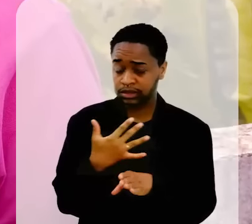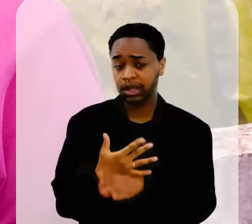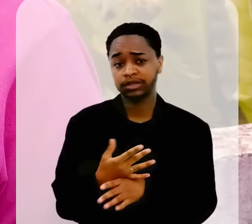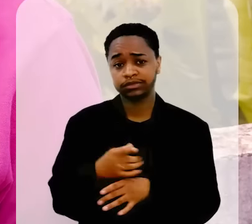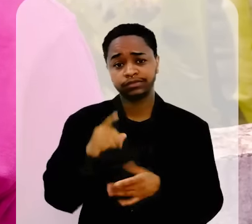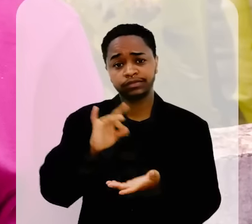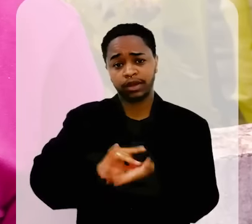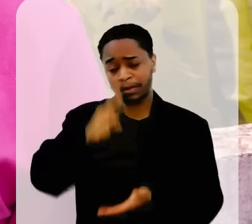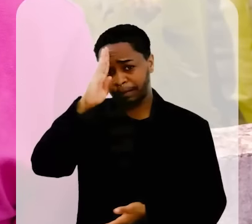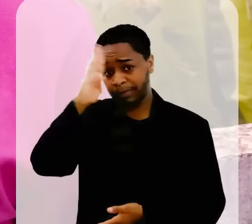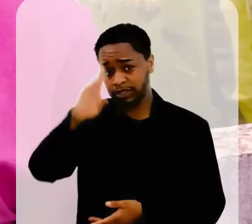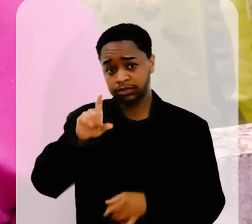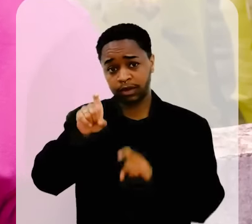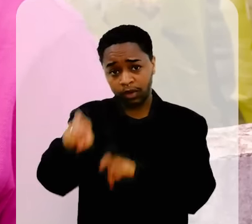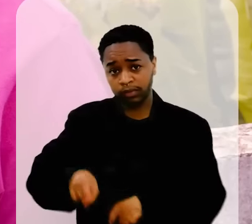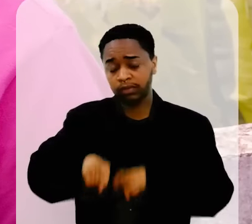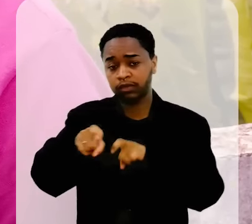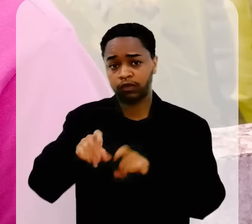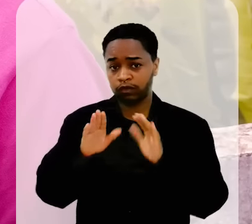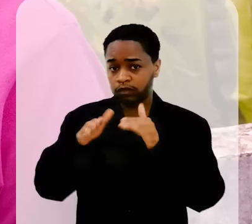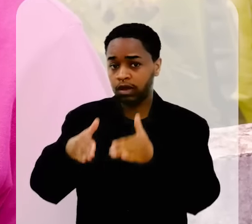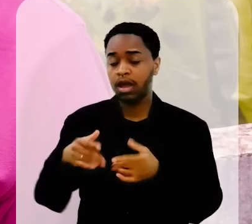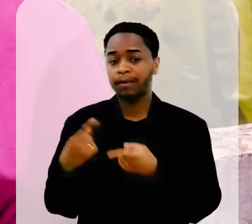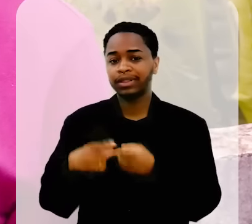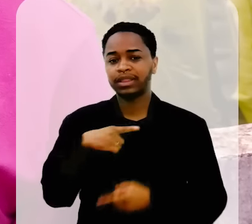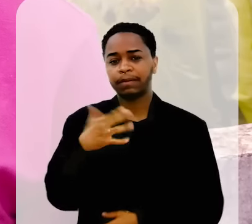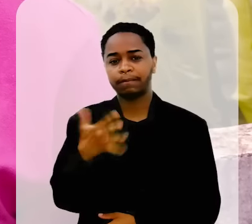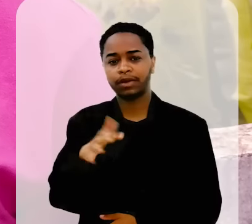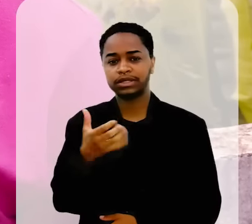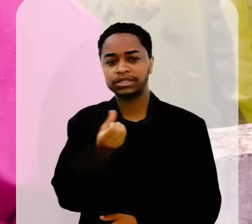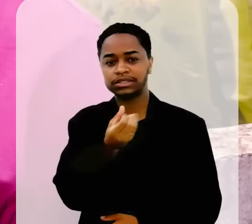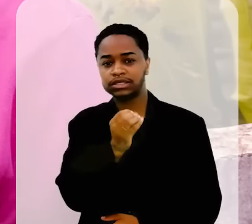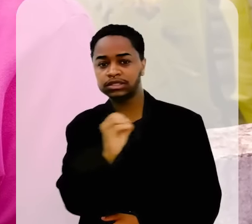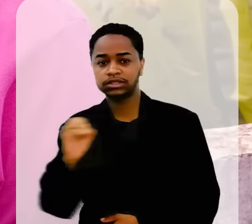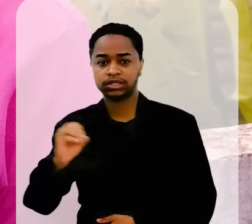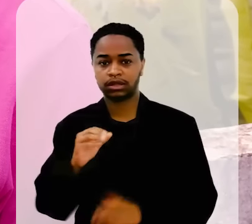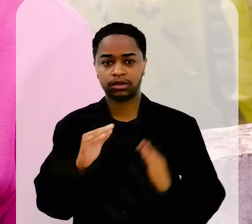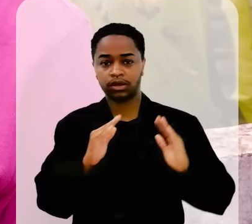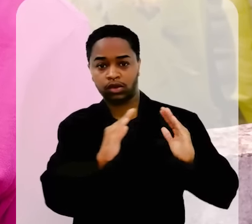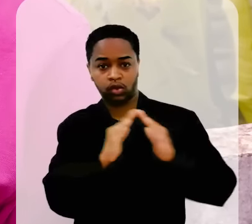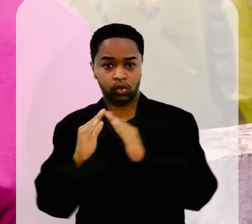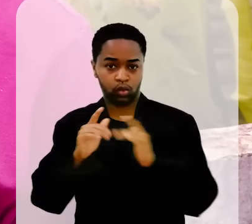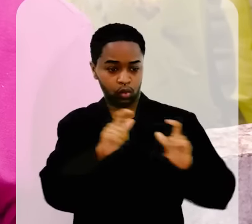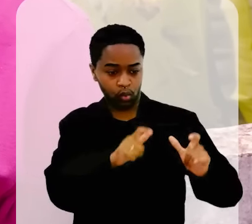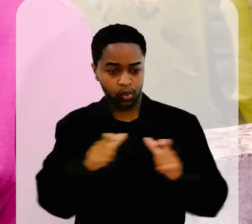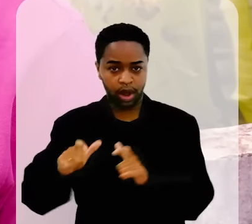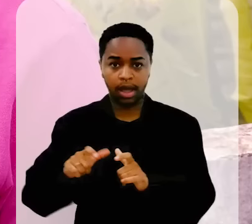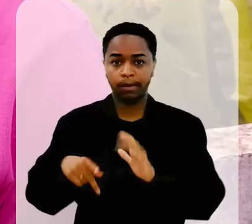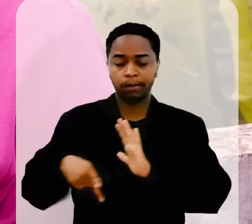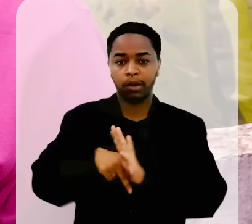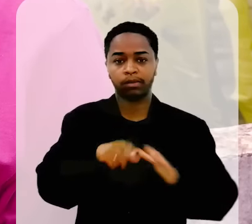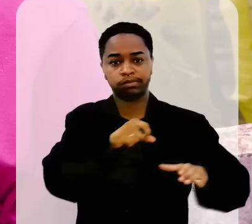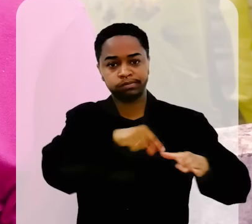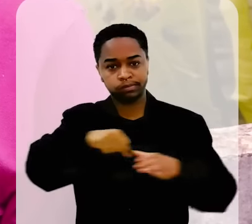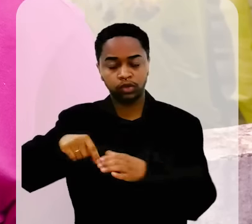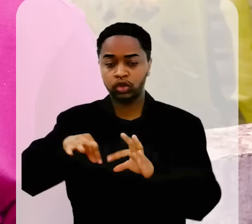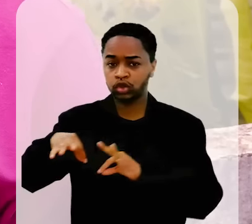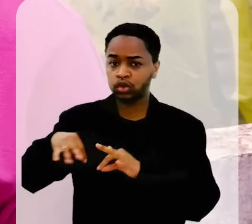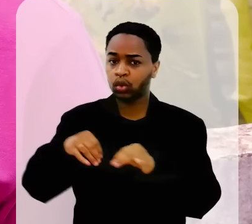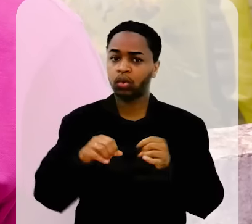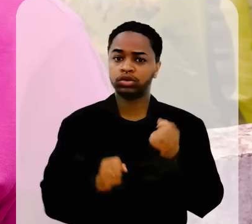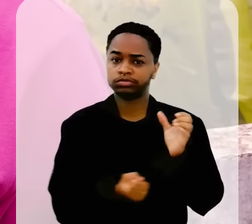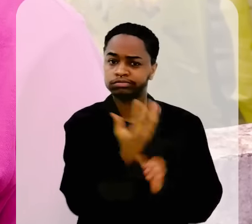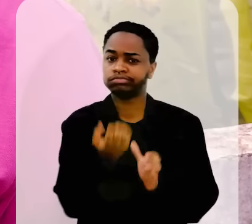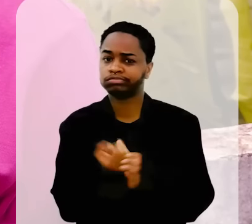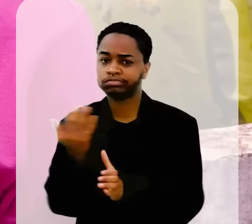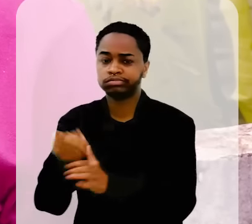Jardim é um município essencialmente agrícola. Nós temos aproximadamente 600 propriedades agrícolas e todas elas